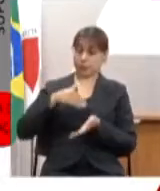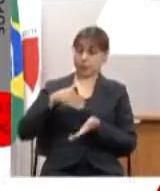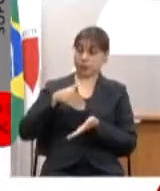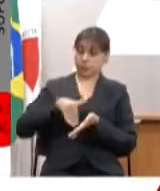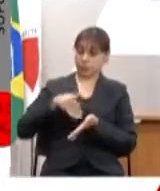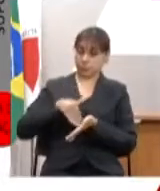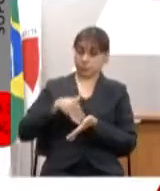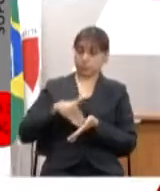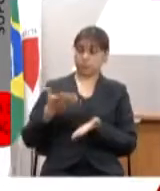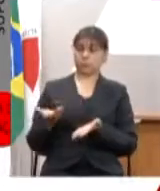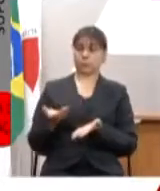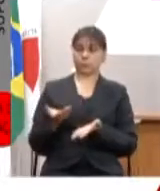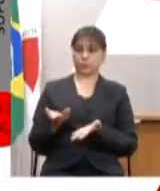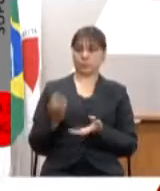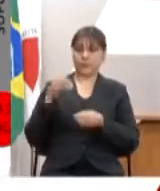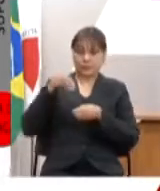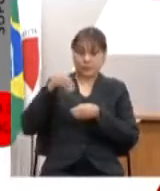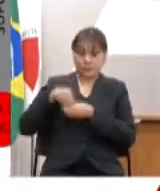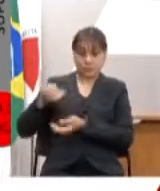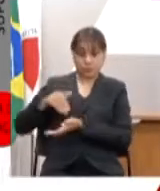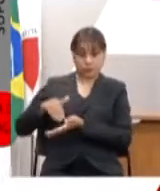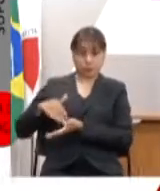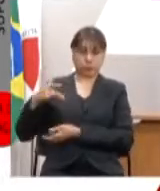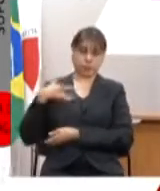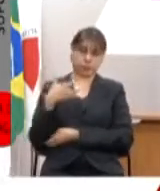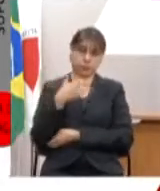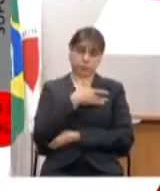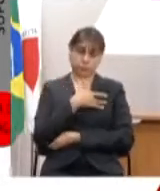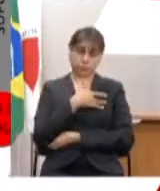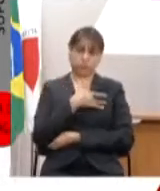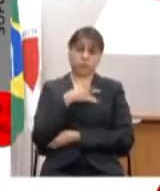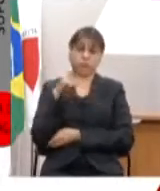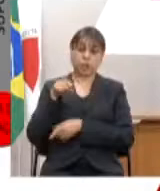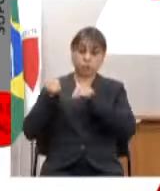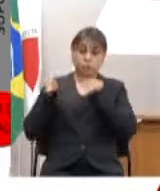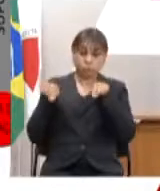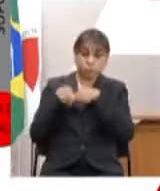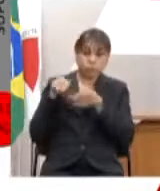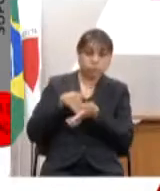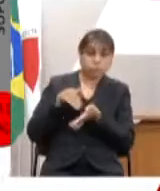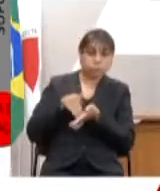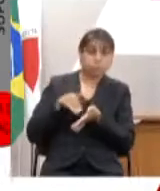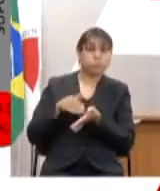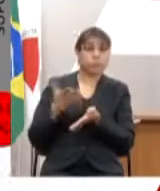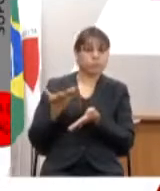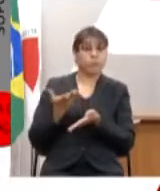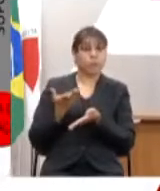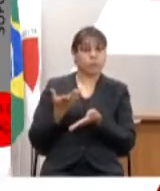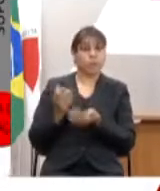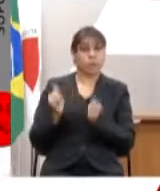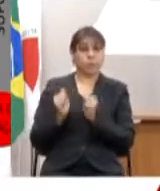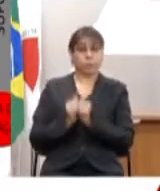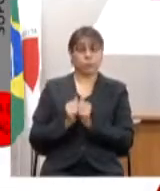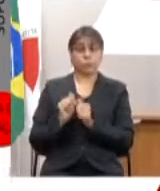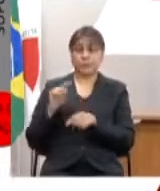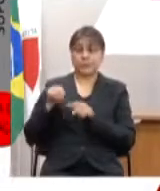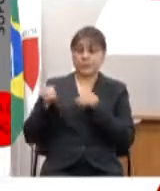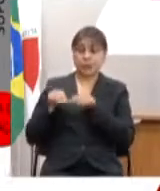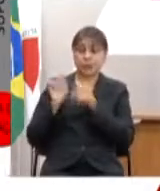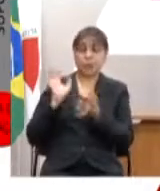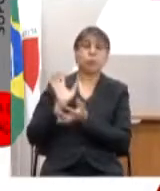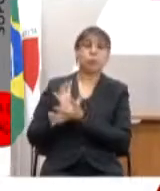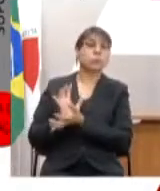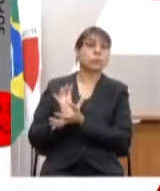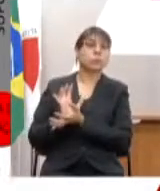gestão de informação dentro da Secretaria de Saúde esse escritório ele está vinculado a nossa sala de situação que